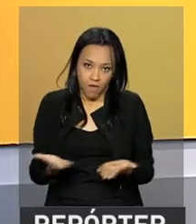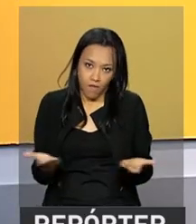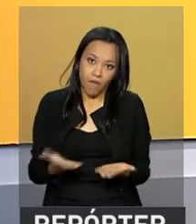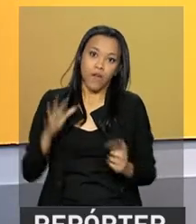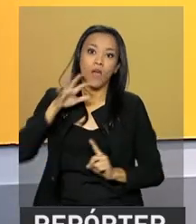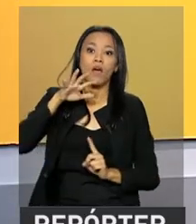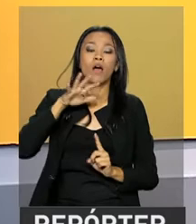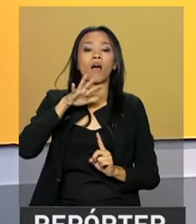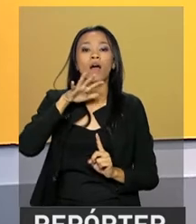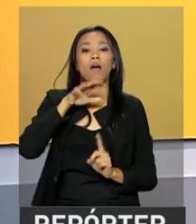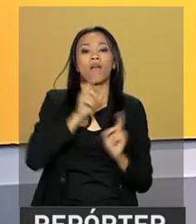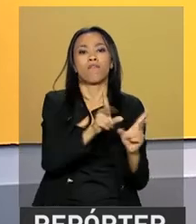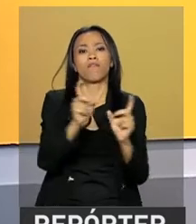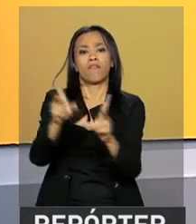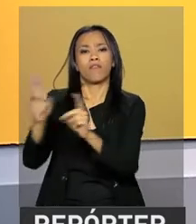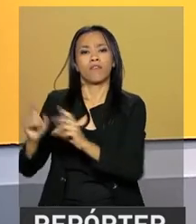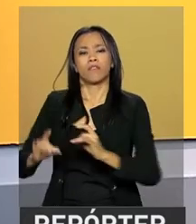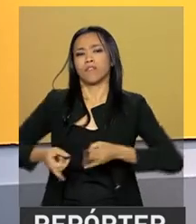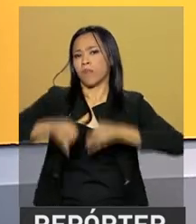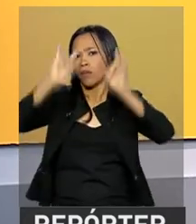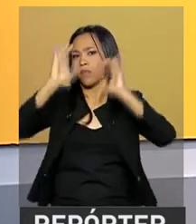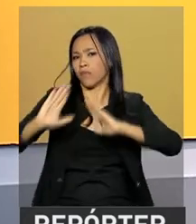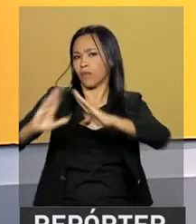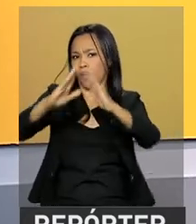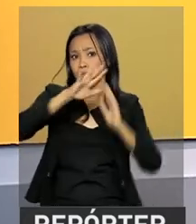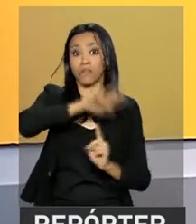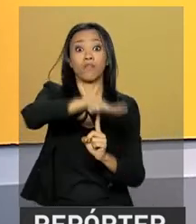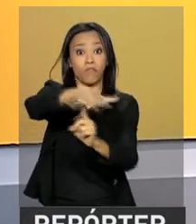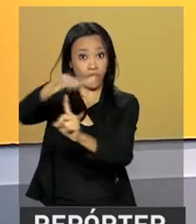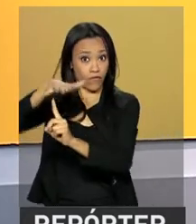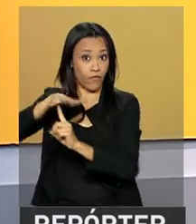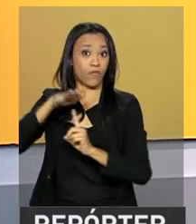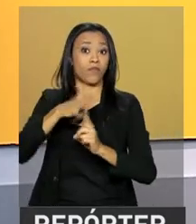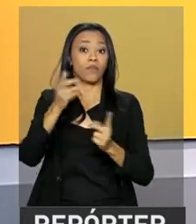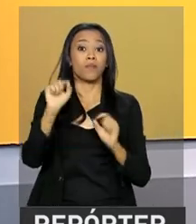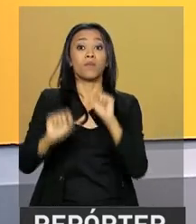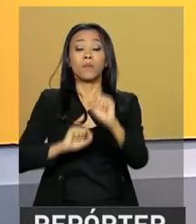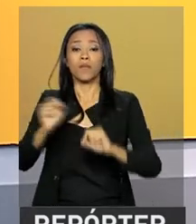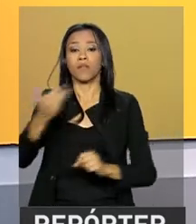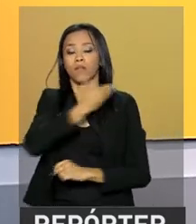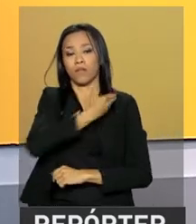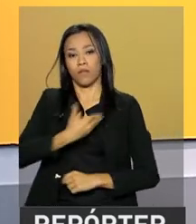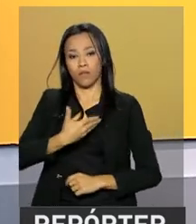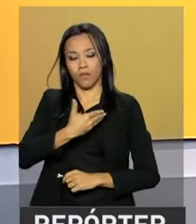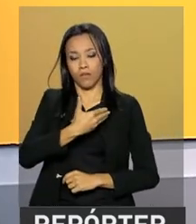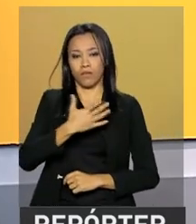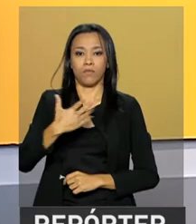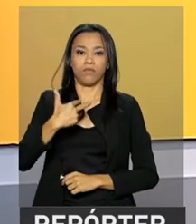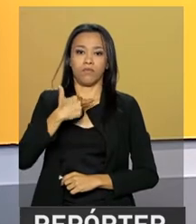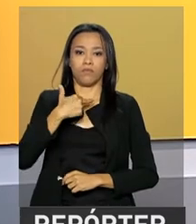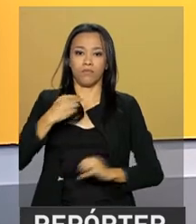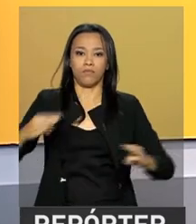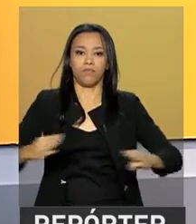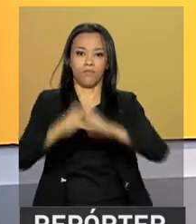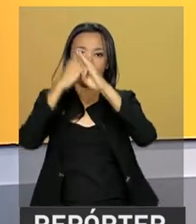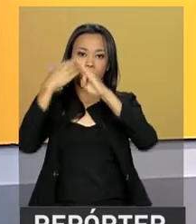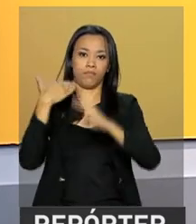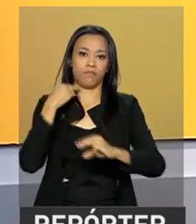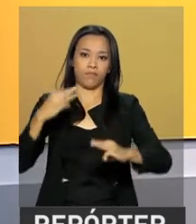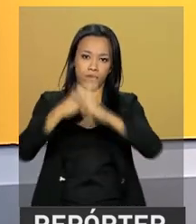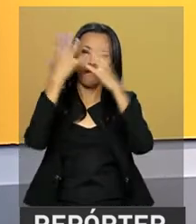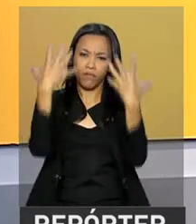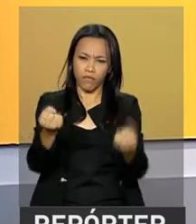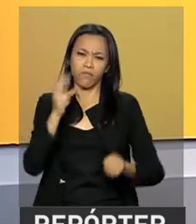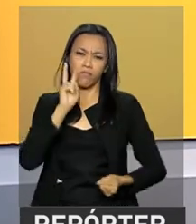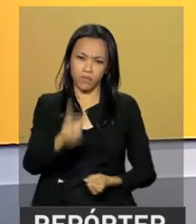Própria da Caixa Econômica Federal começa hoje com condições especiais de financiamentos. Vamos ver mais informações